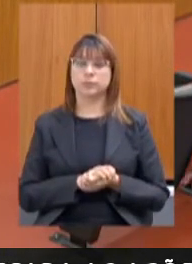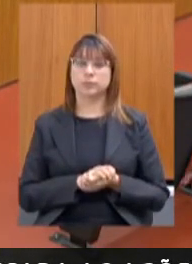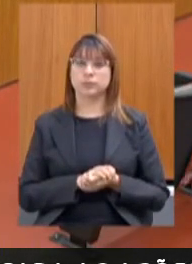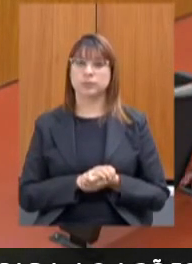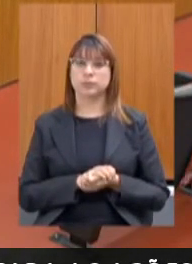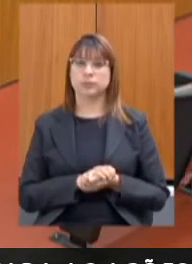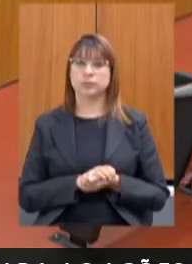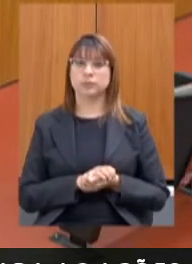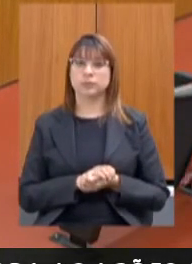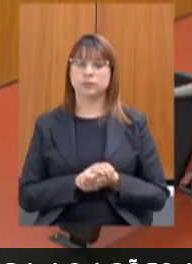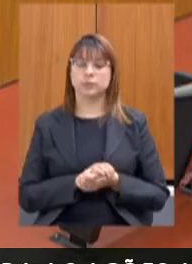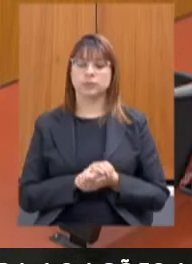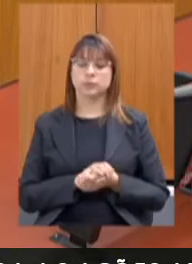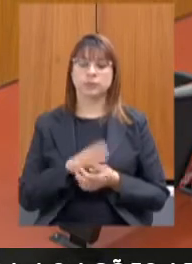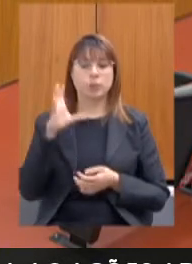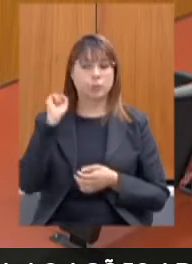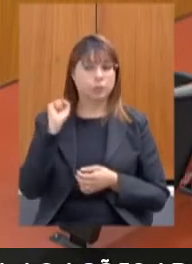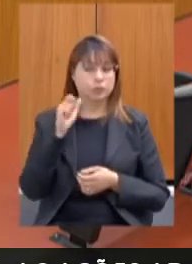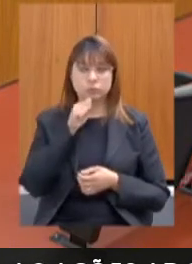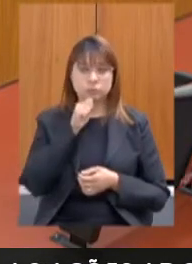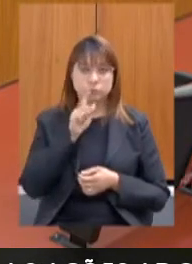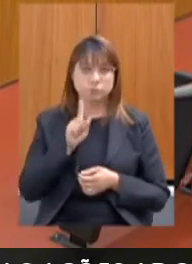abriu o microfone Betão